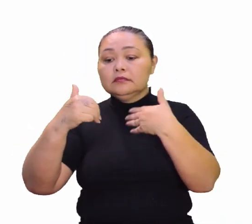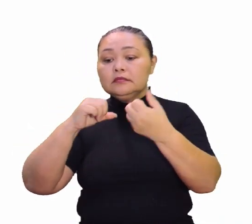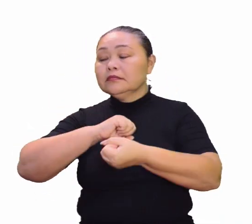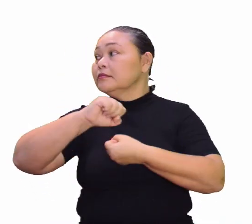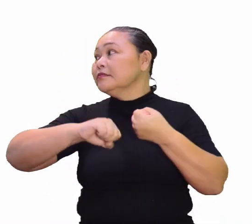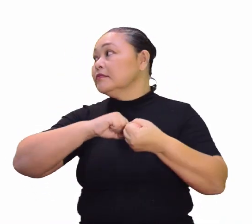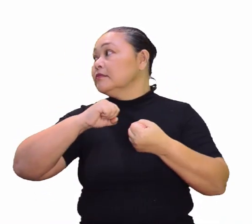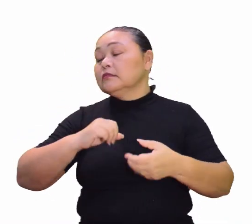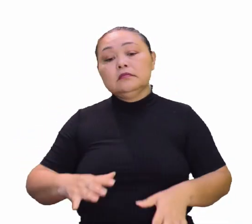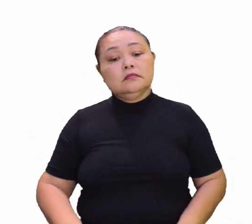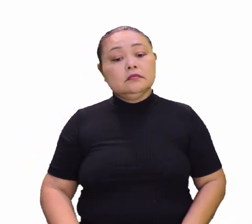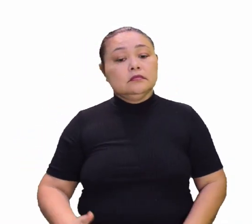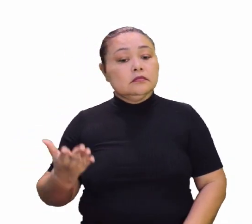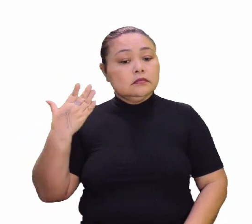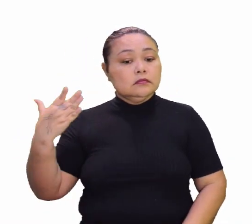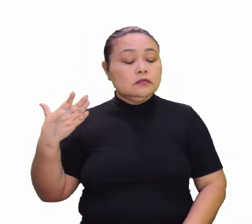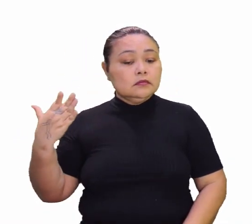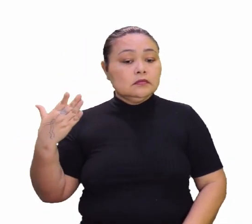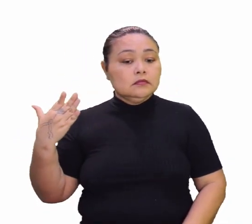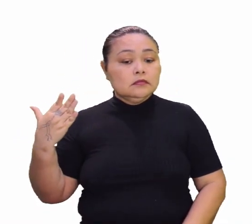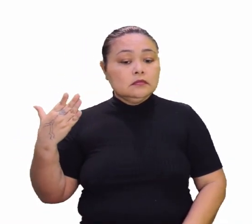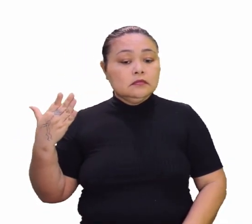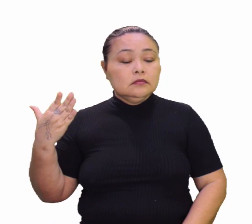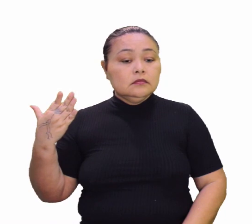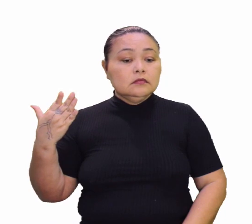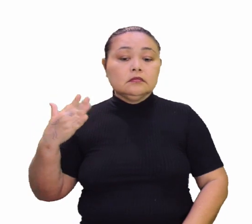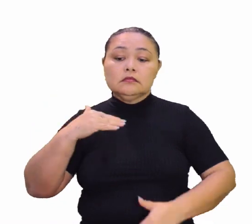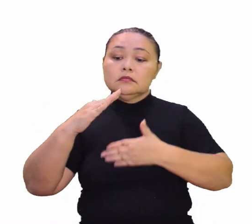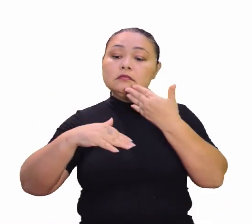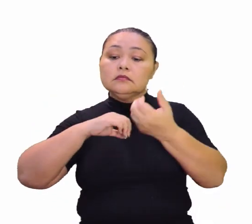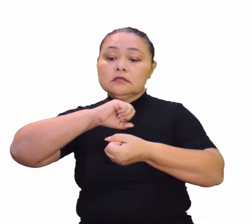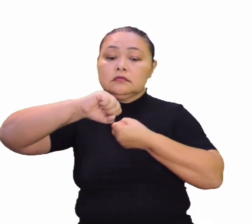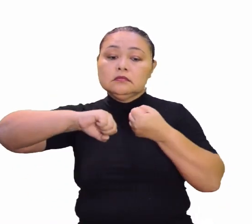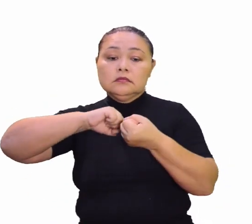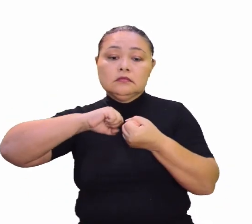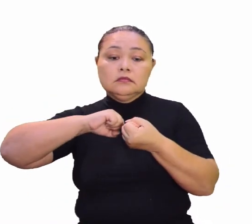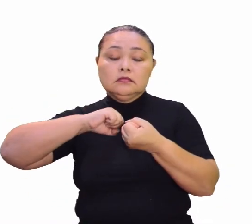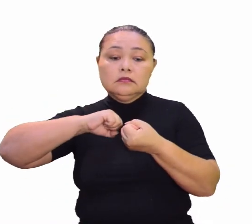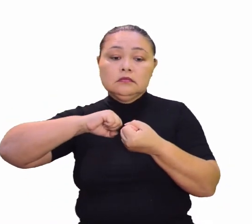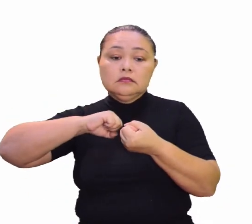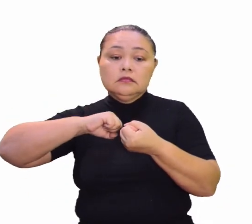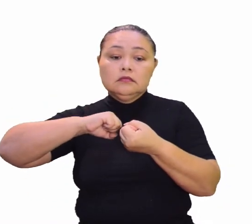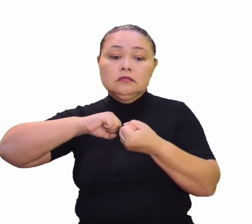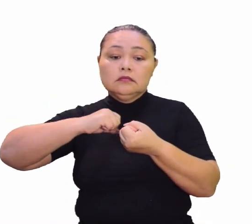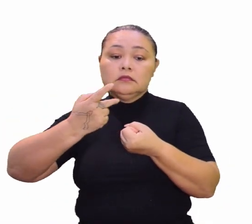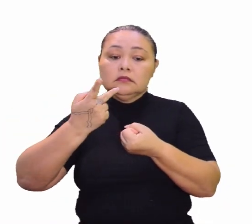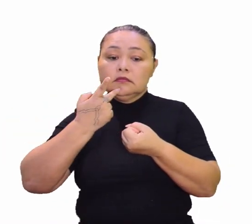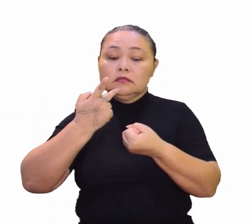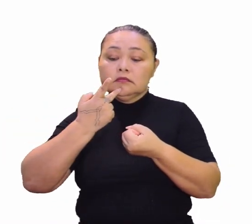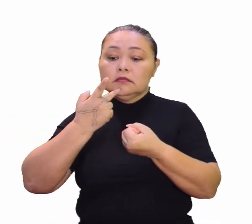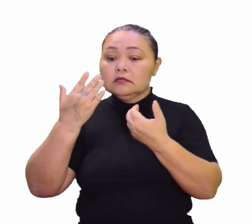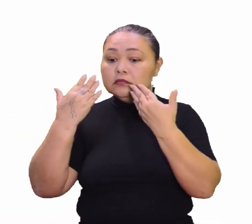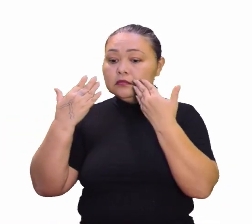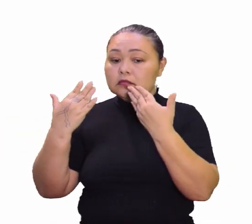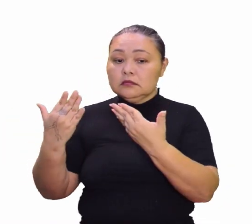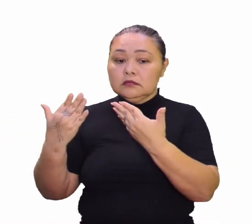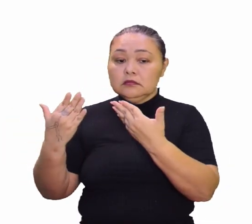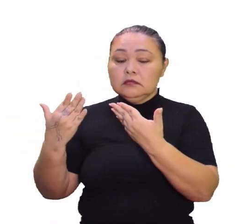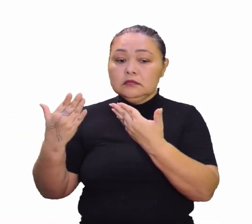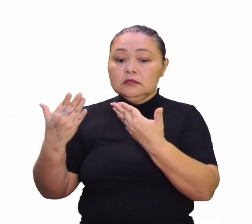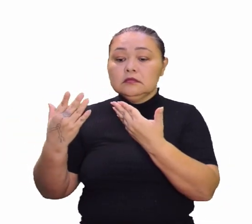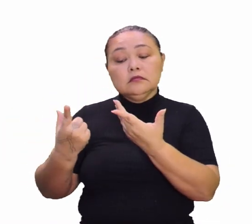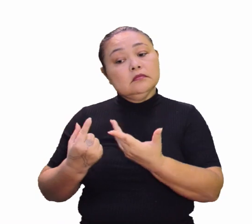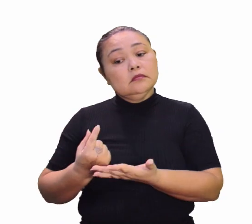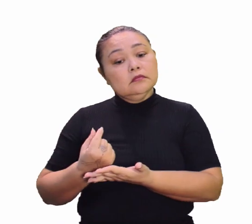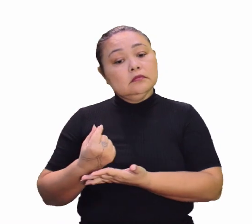Então, explica aí, professor Jorge, que nós falamos sobre essa questão do desenvolvimento sustentável, que a gente tem que olhar a